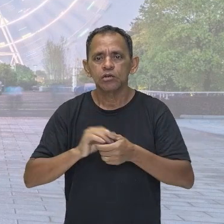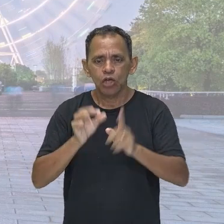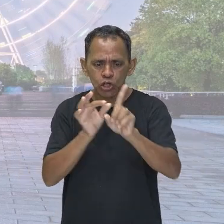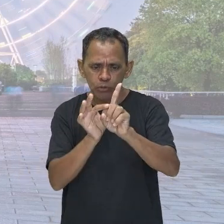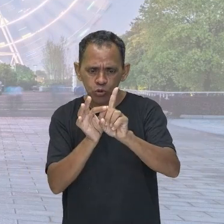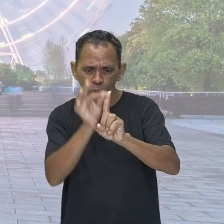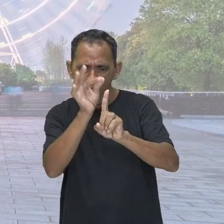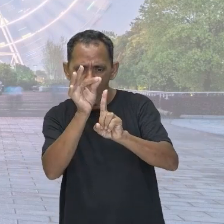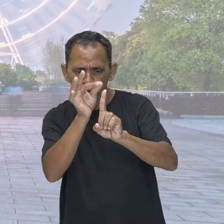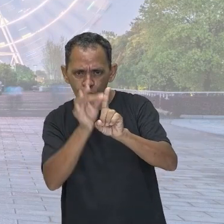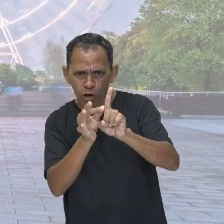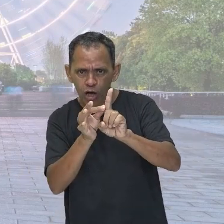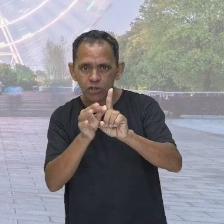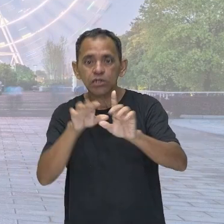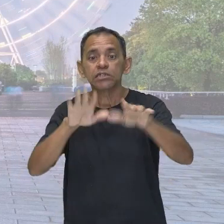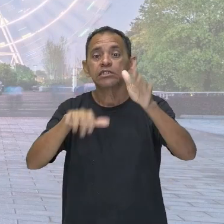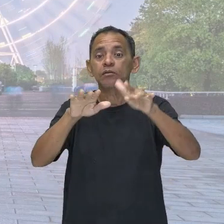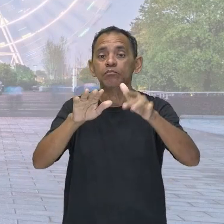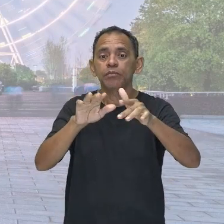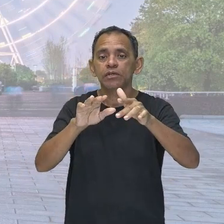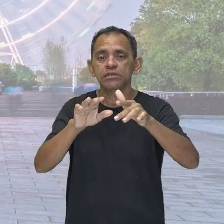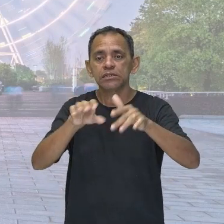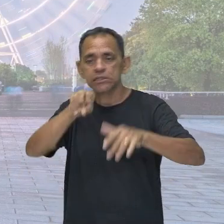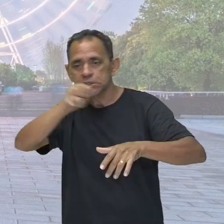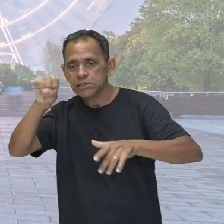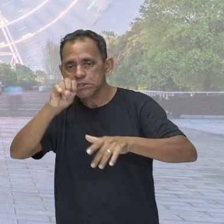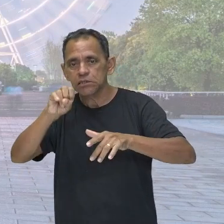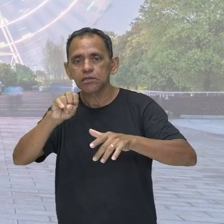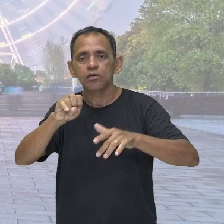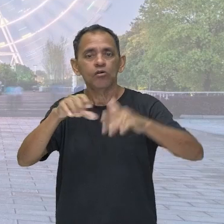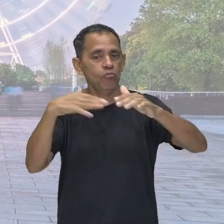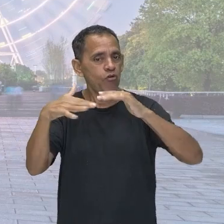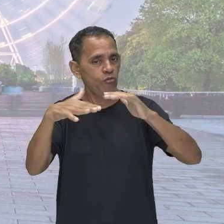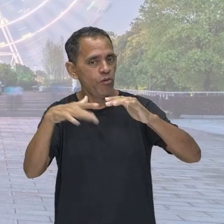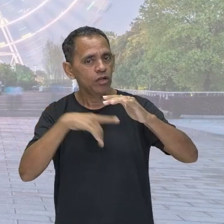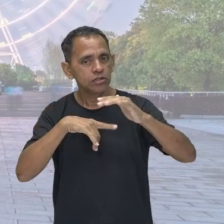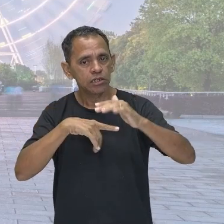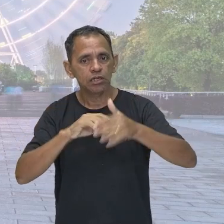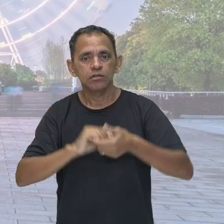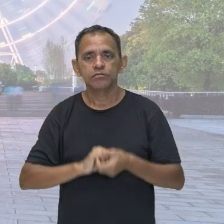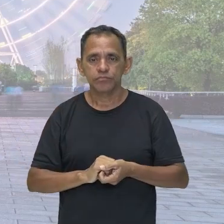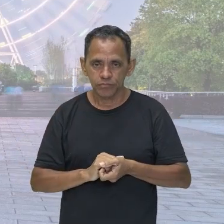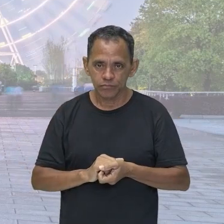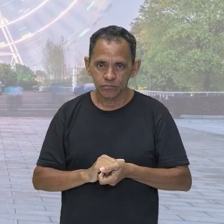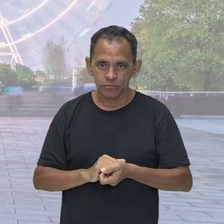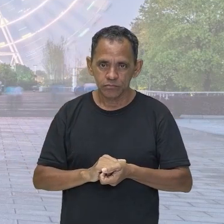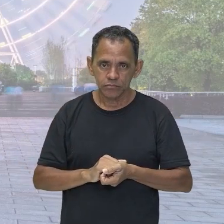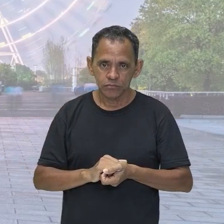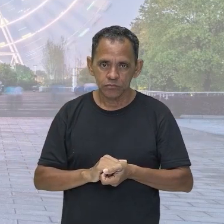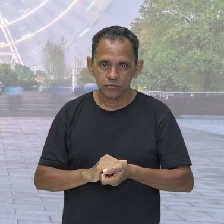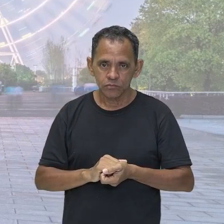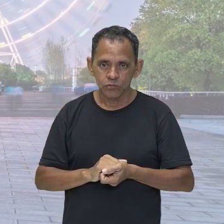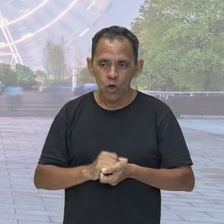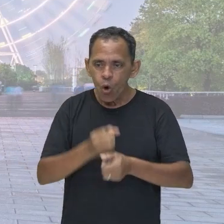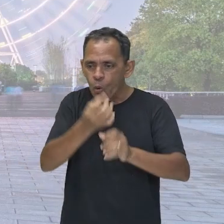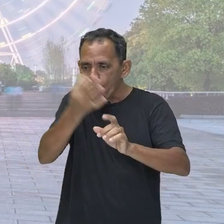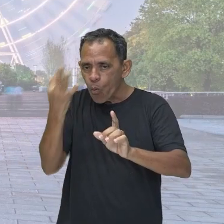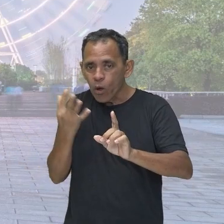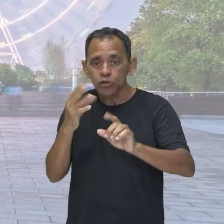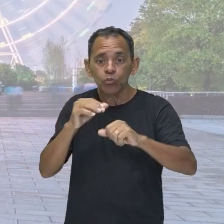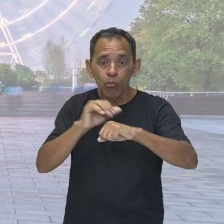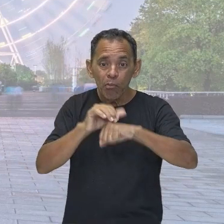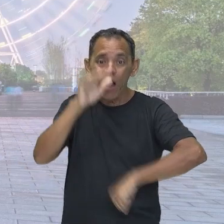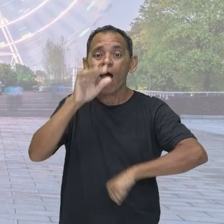mais baixa, dependendo da agitação dele. Quanto maior a agitação, maior a temperatura. Isso vai dar a ele uma energia